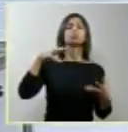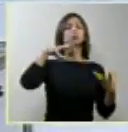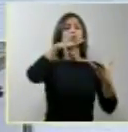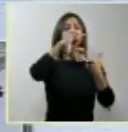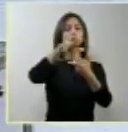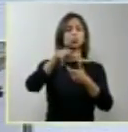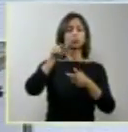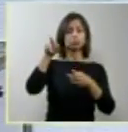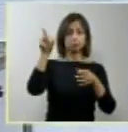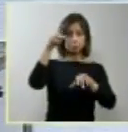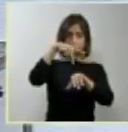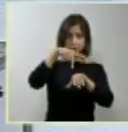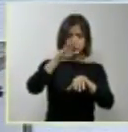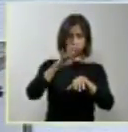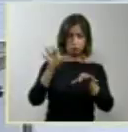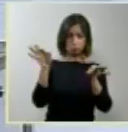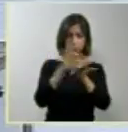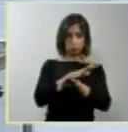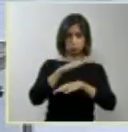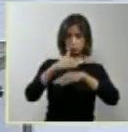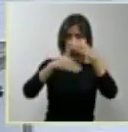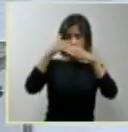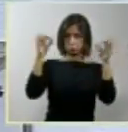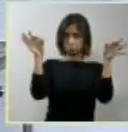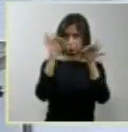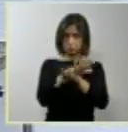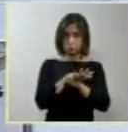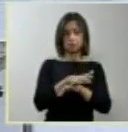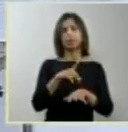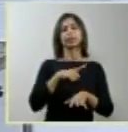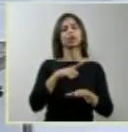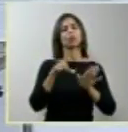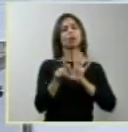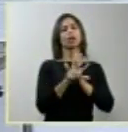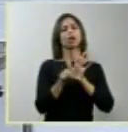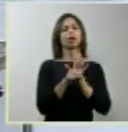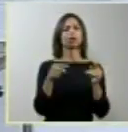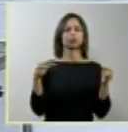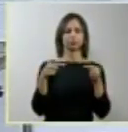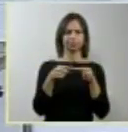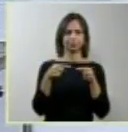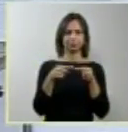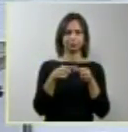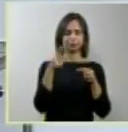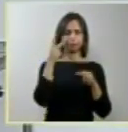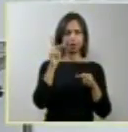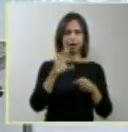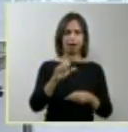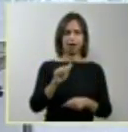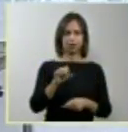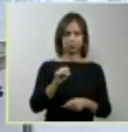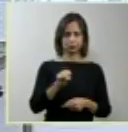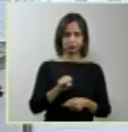demanda da sociedade, uma legislação adaptada para esses casos.